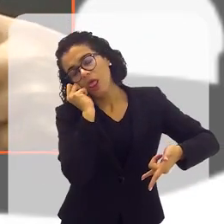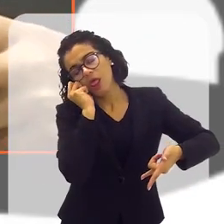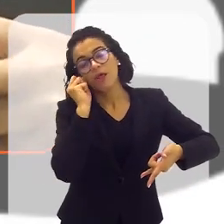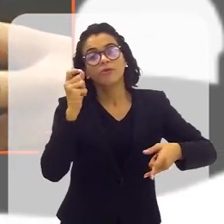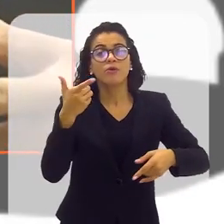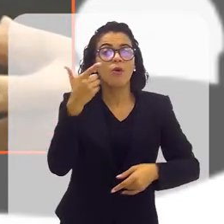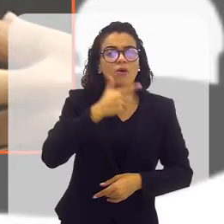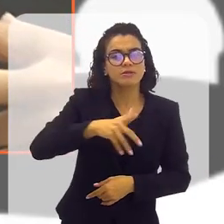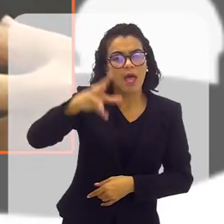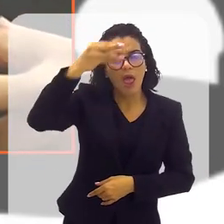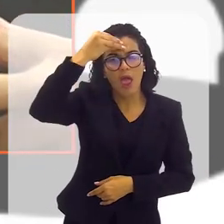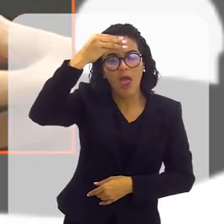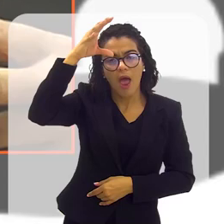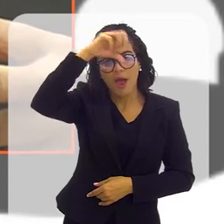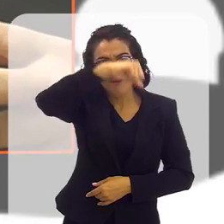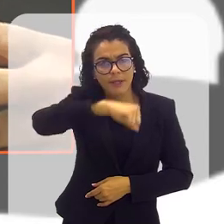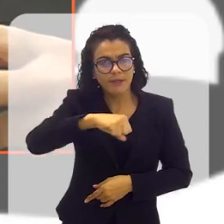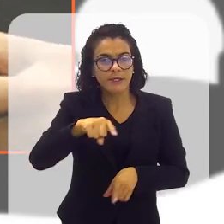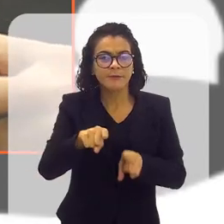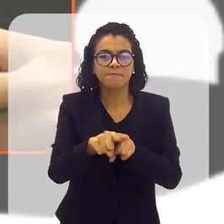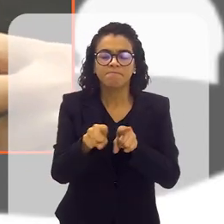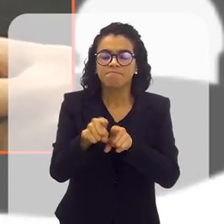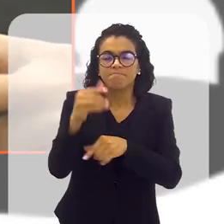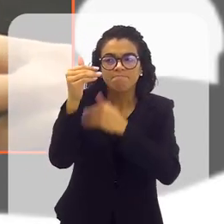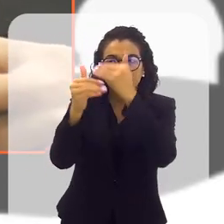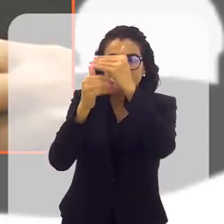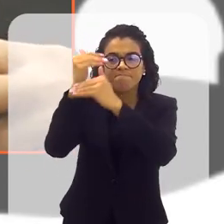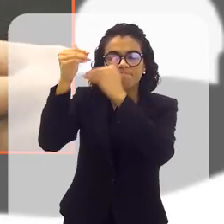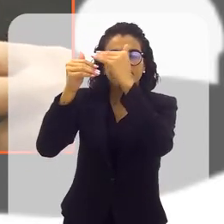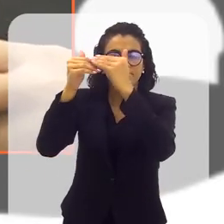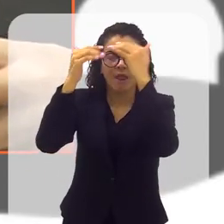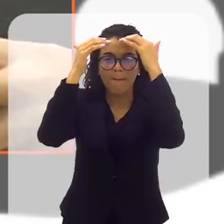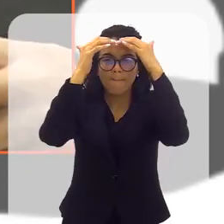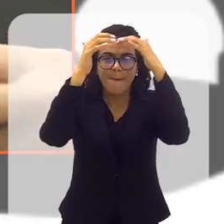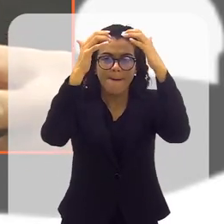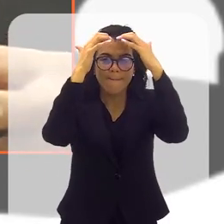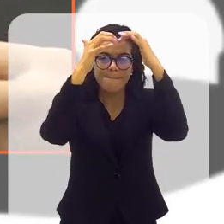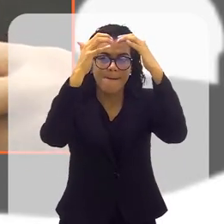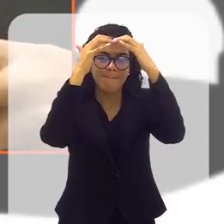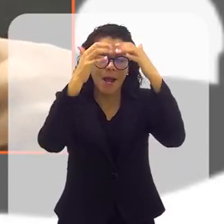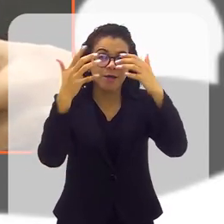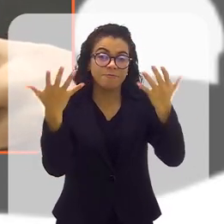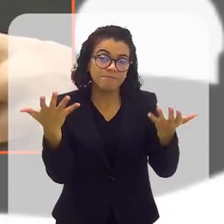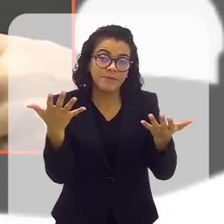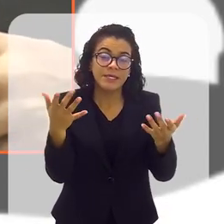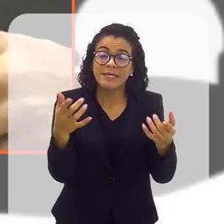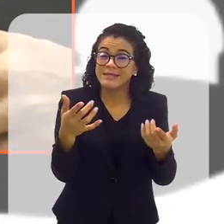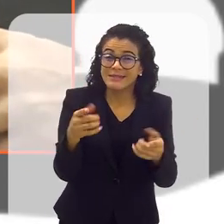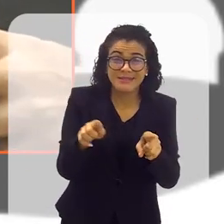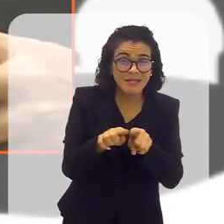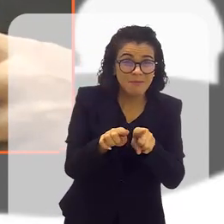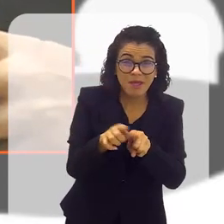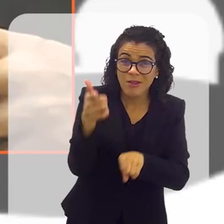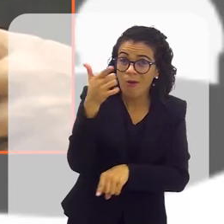não conseguem aprender, não conseguem ter um desenvolvimento razoável, nem